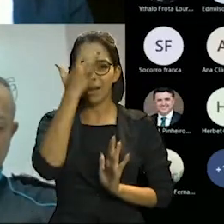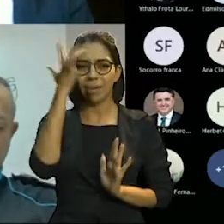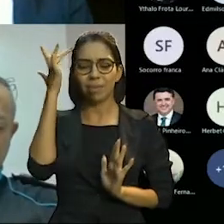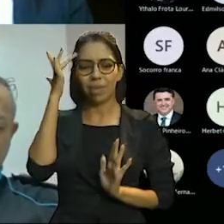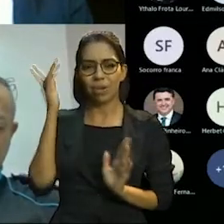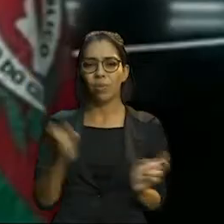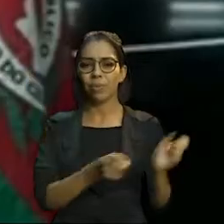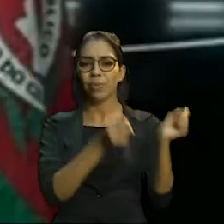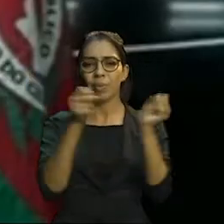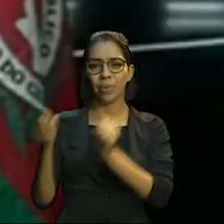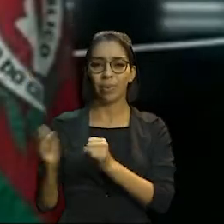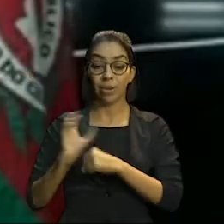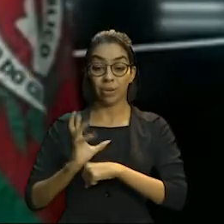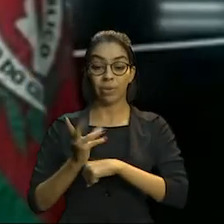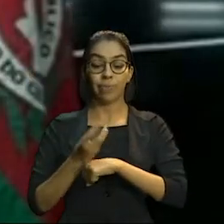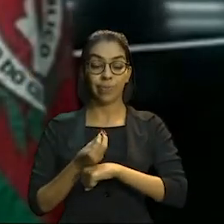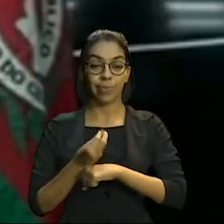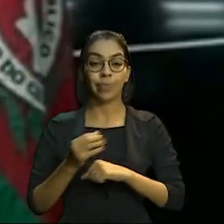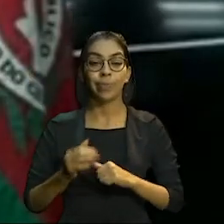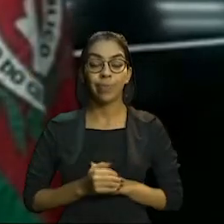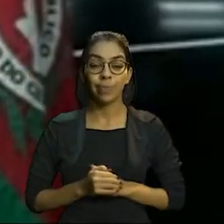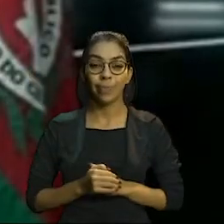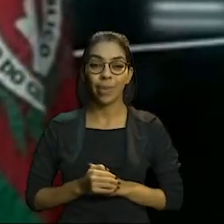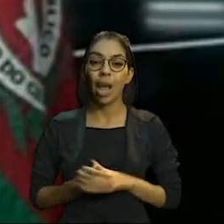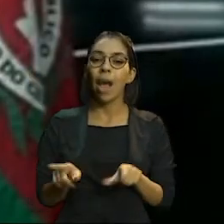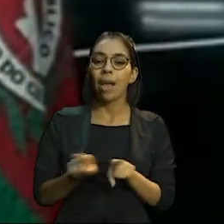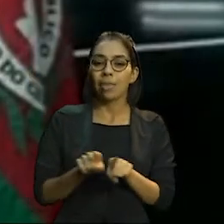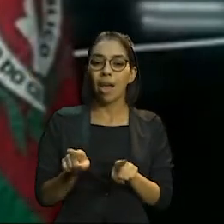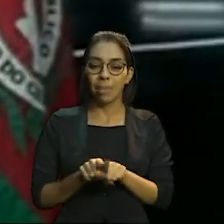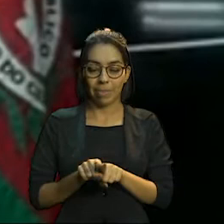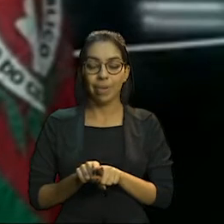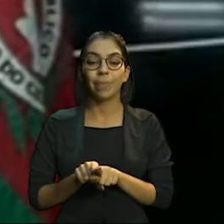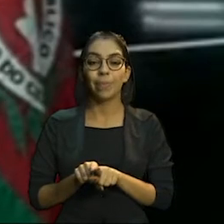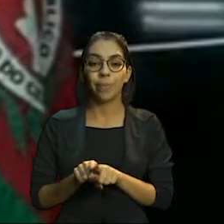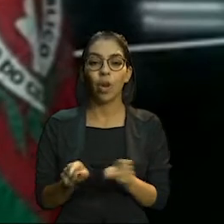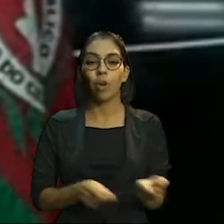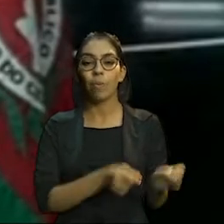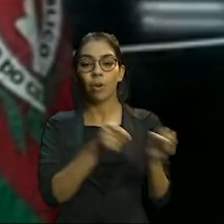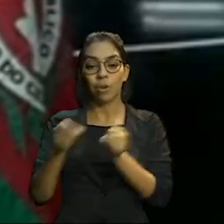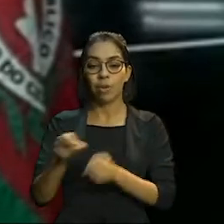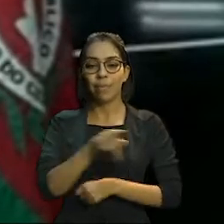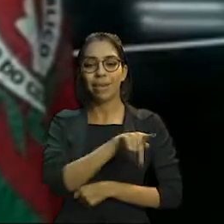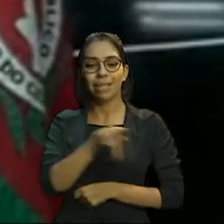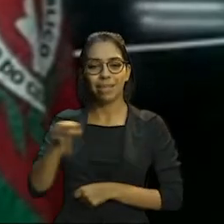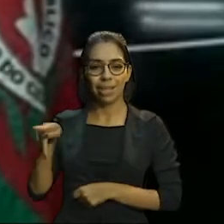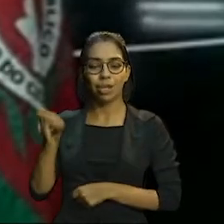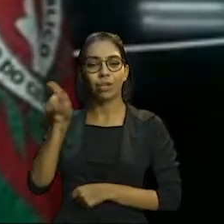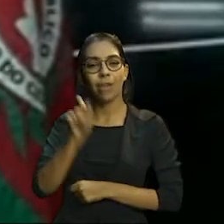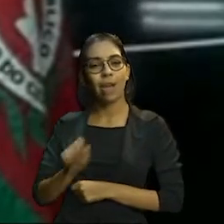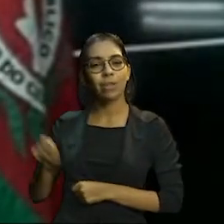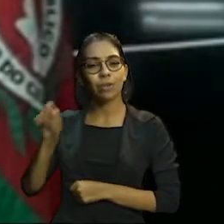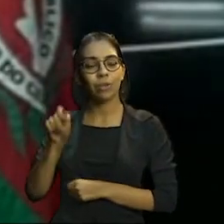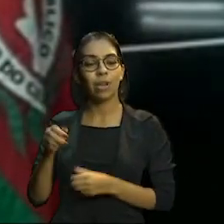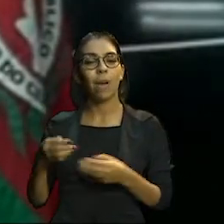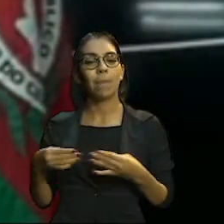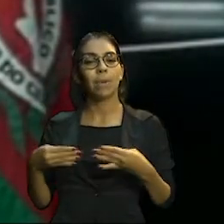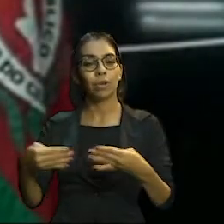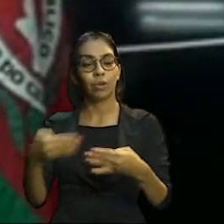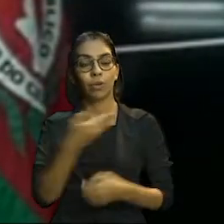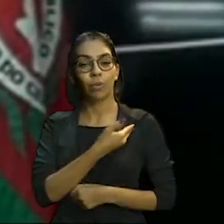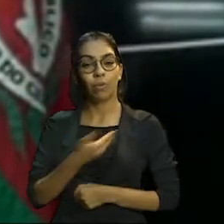sessão solene. Na ocasião, também foi empoçado o presidente da Associação Cearense do Ministério Público,